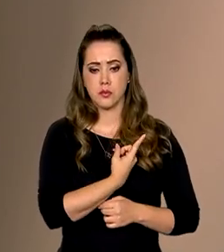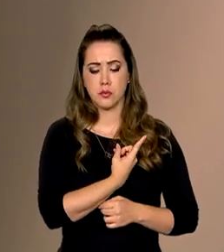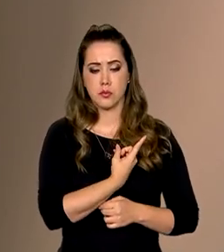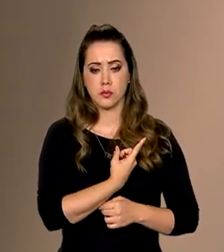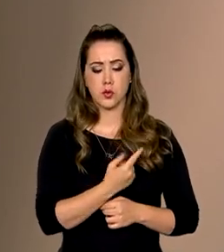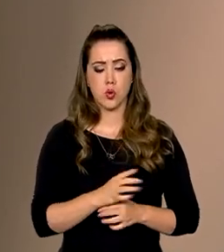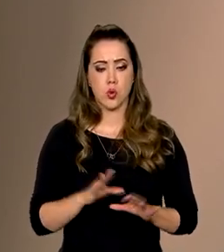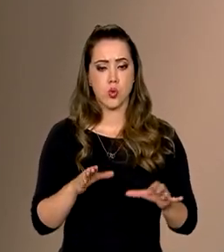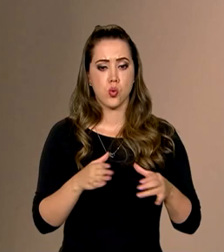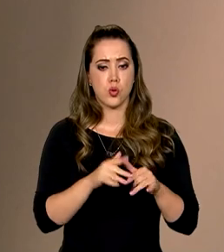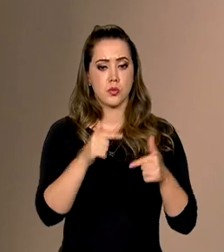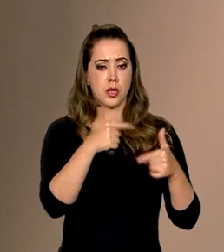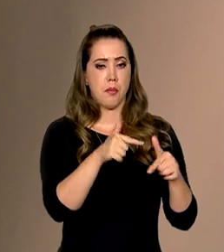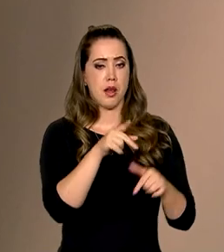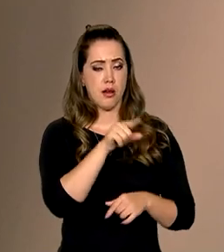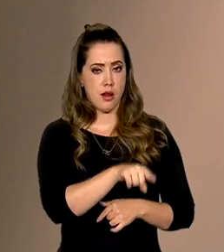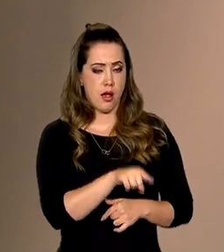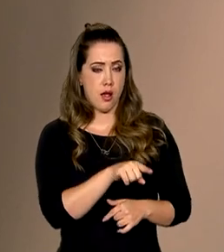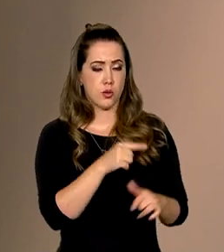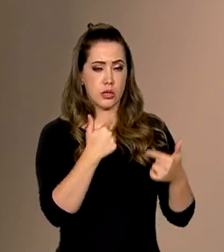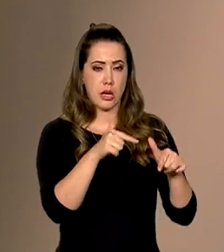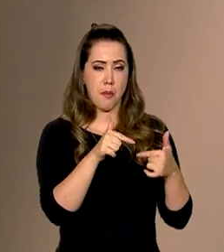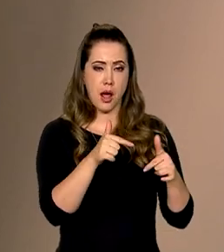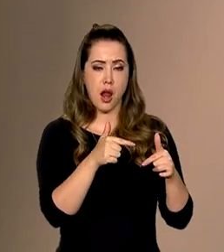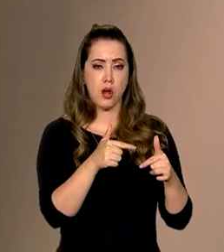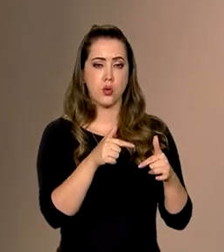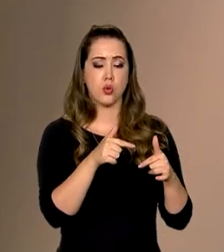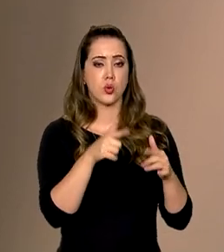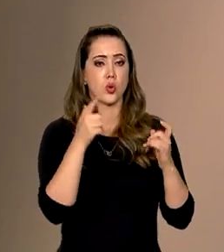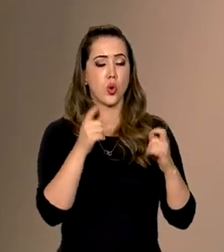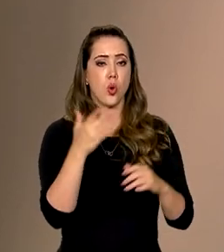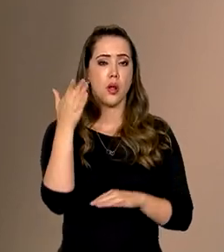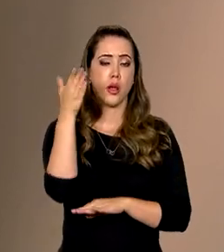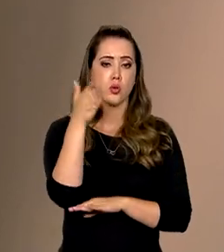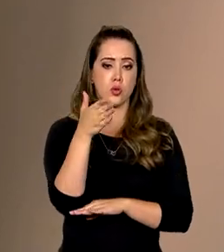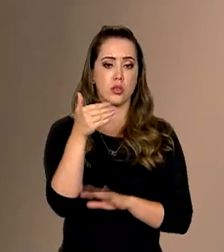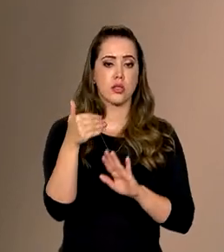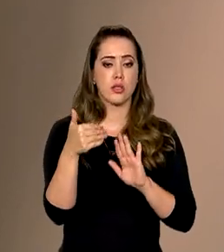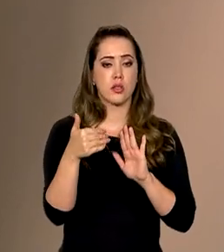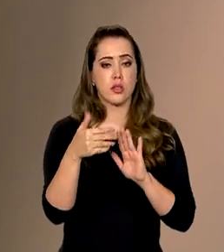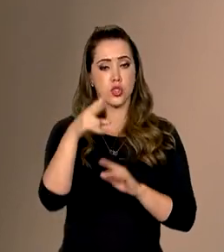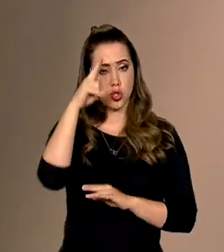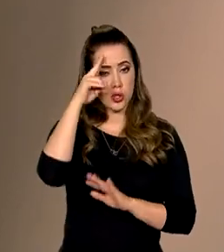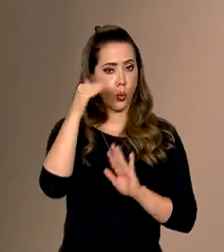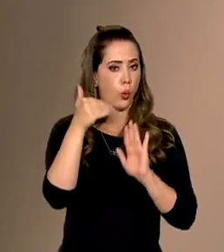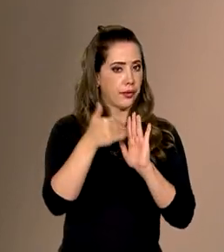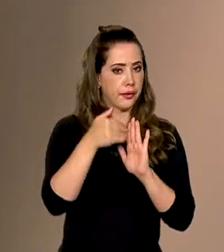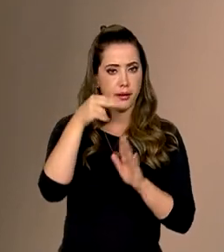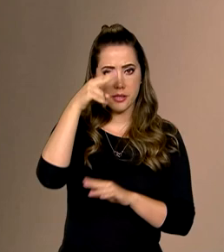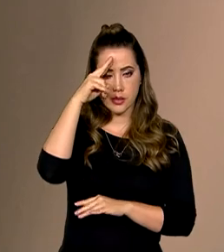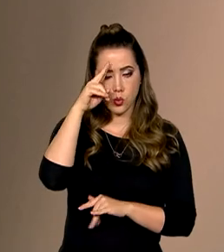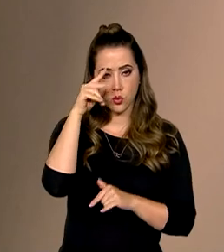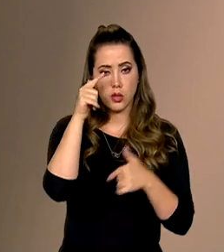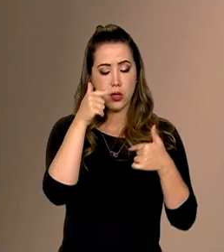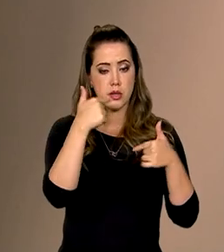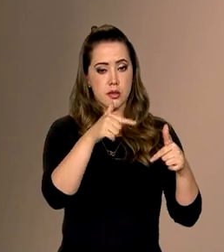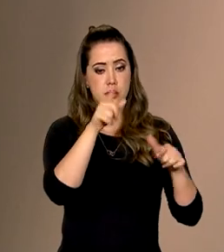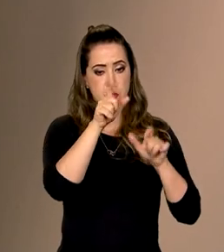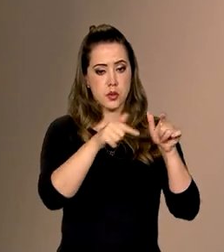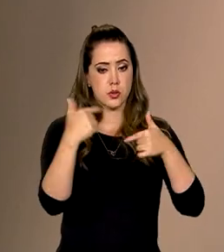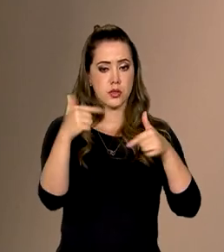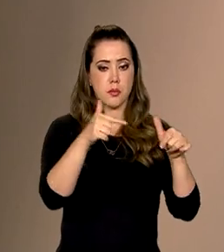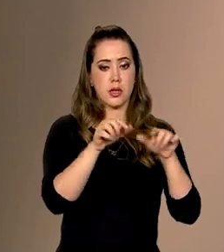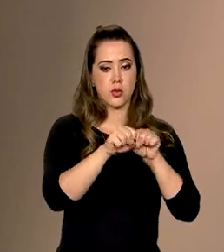a equipe está lá num trabalho, como eu disse, de imersão no hotel. De segunda a segunda, os técnicos estão lá